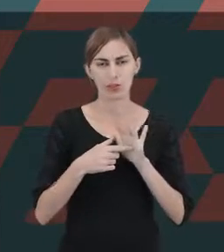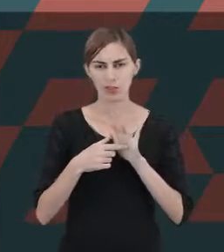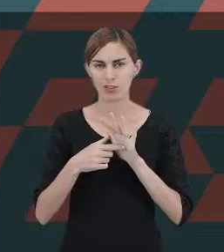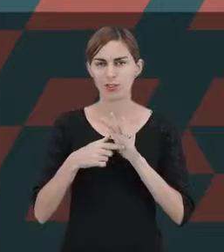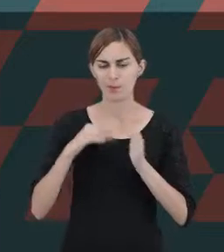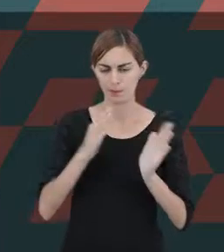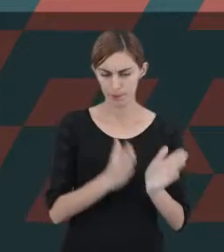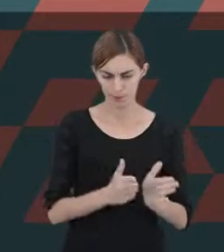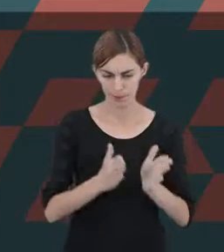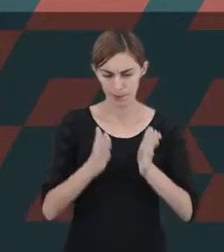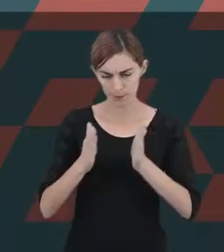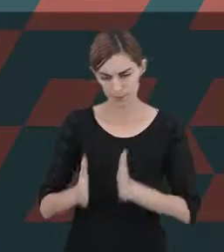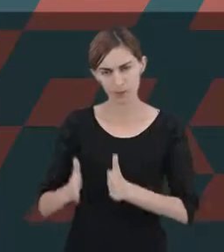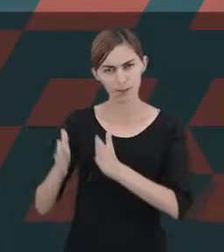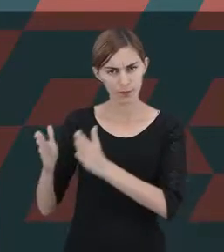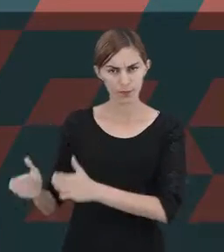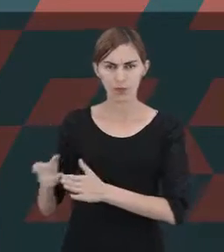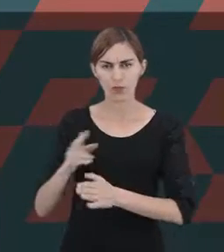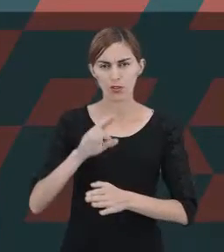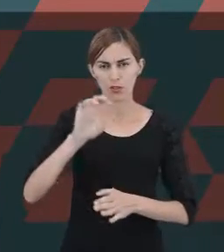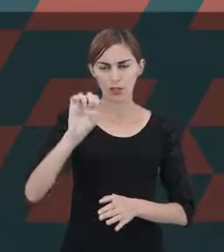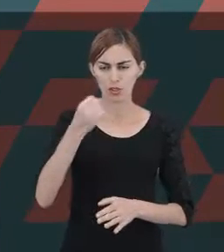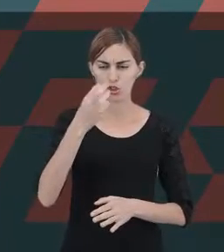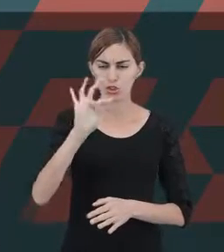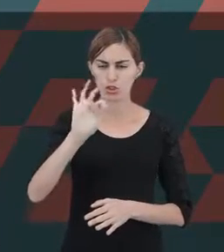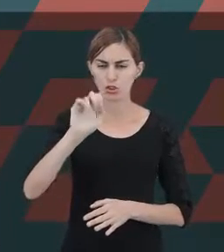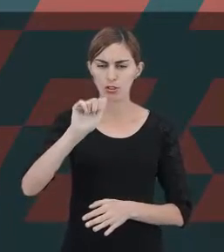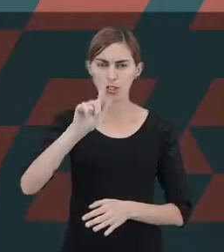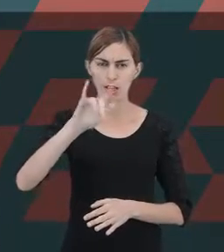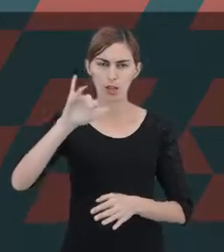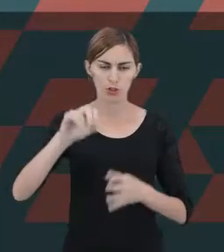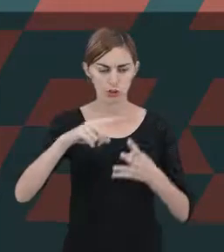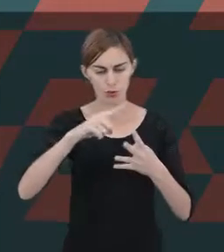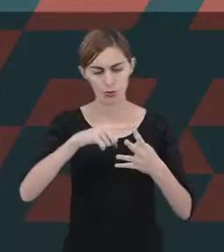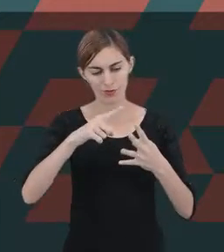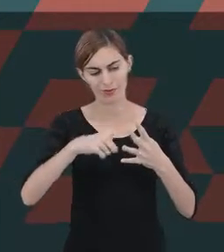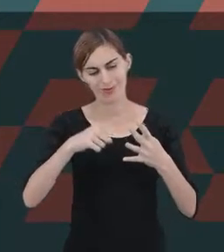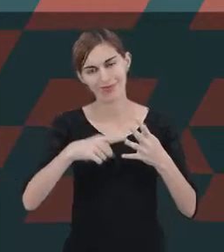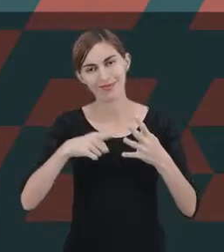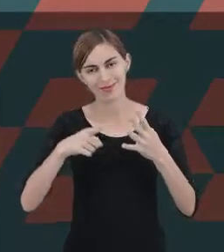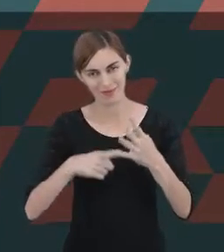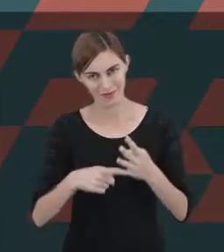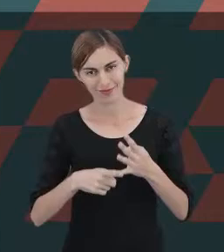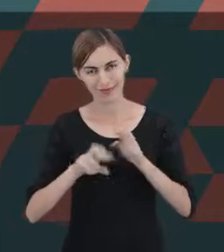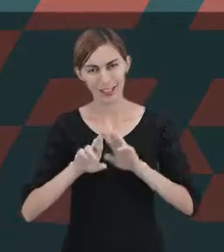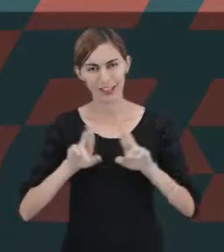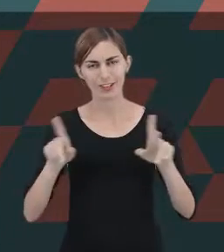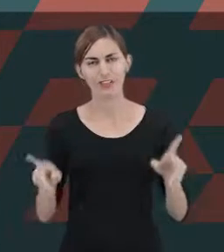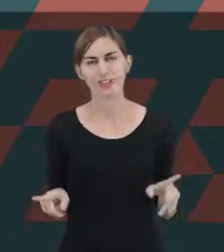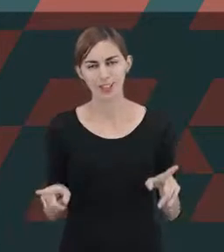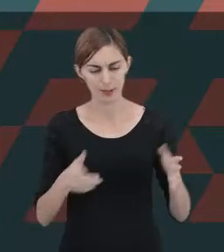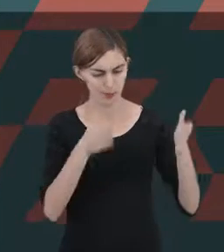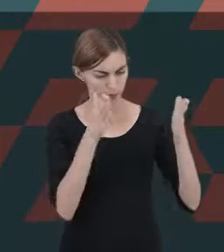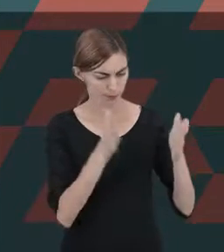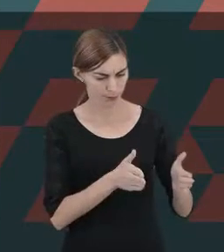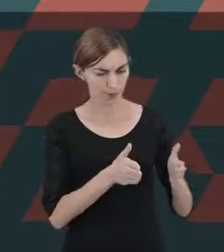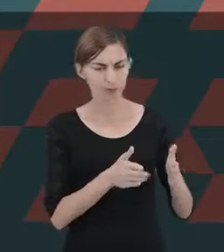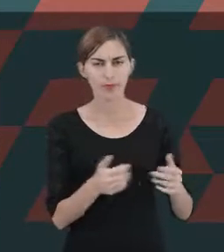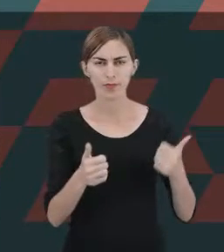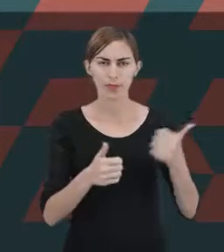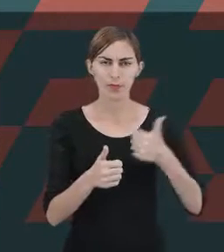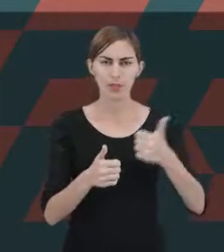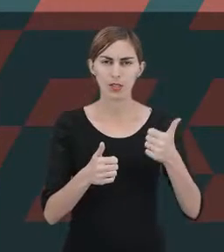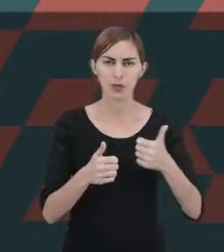que ele nomeia como estágios, que são quatro tipos de estágios diferentes. O primeiro dele, ele chama de